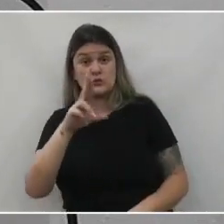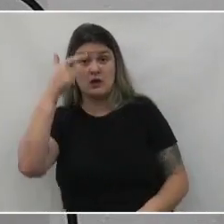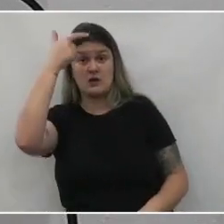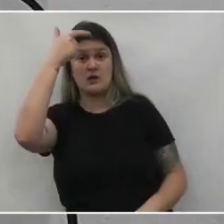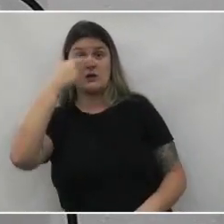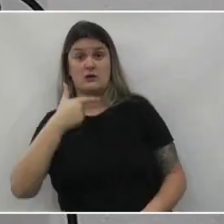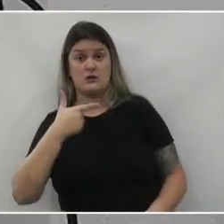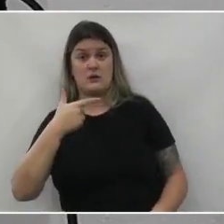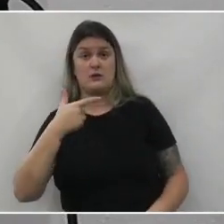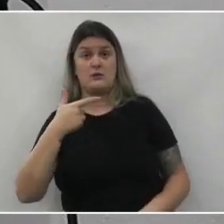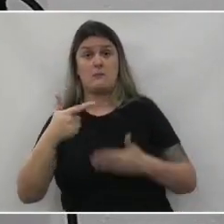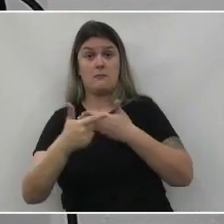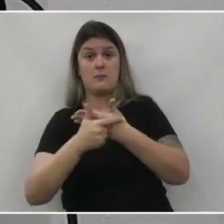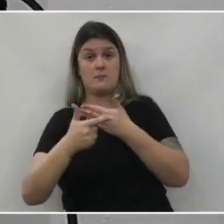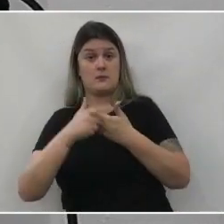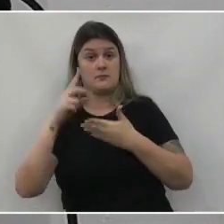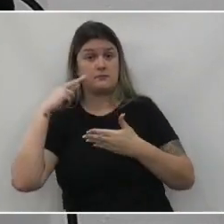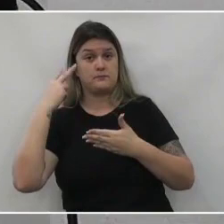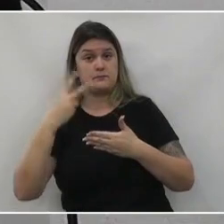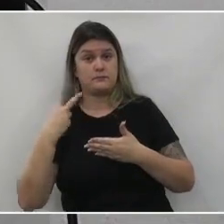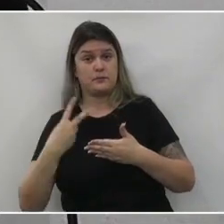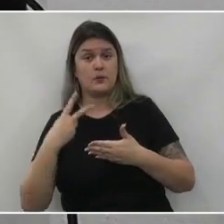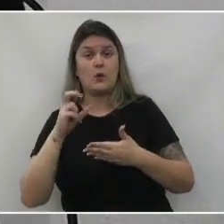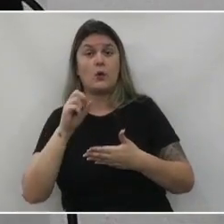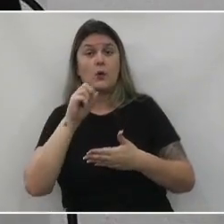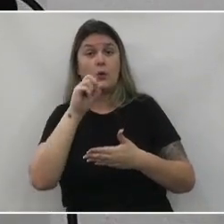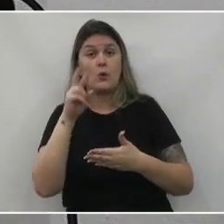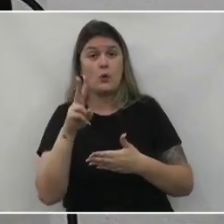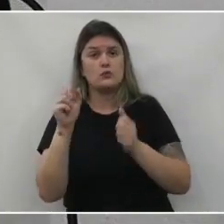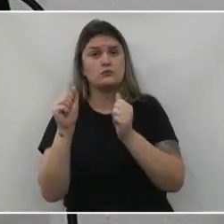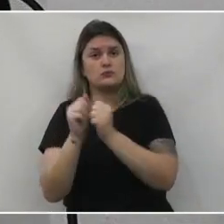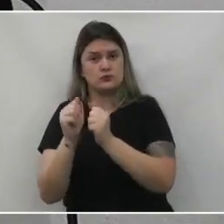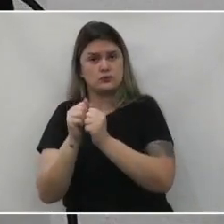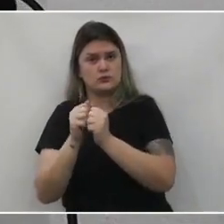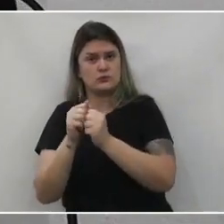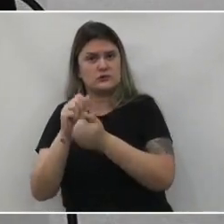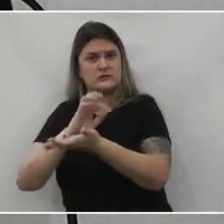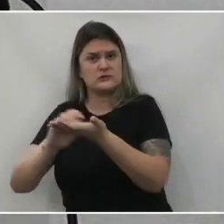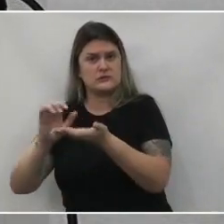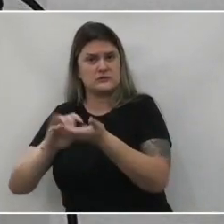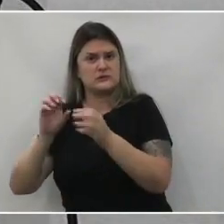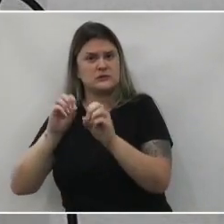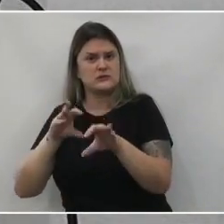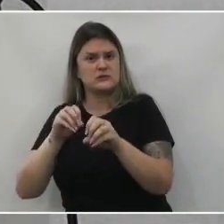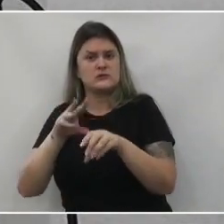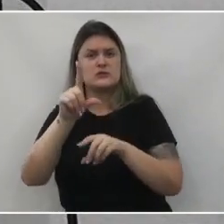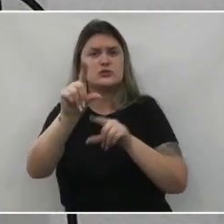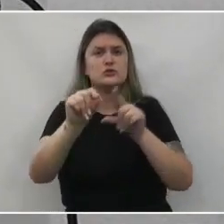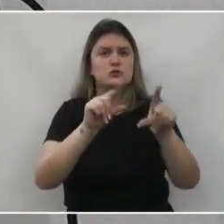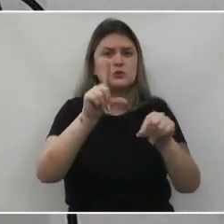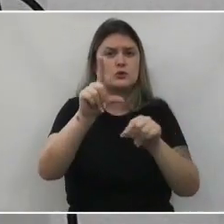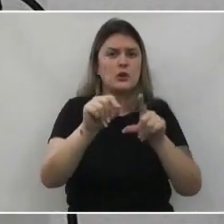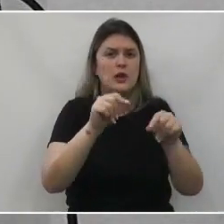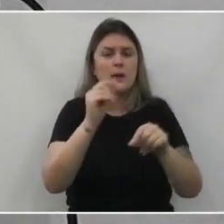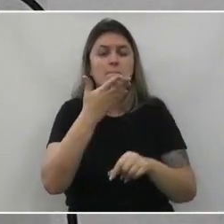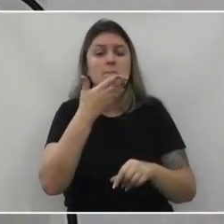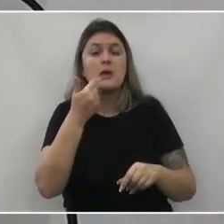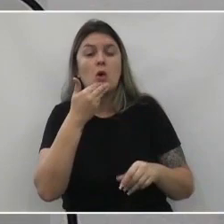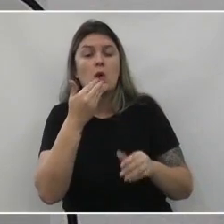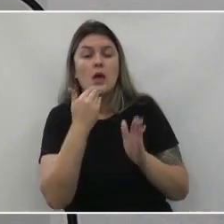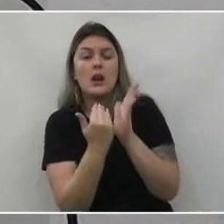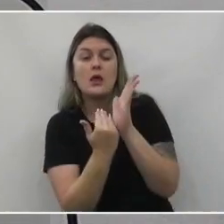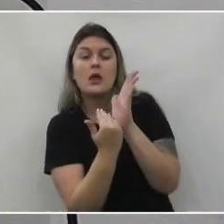do legislador ou da função que culpa junto ao serviço de ensino para classificar, melhorar a